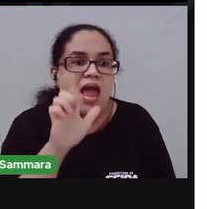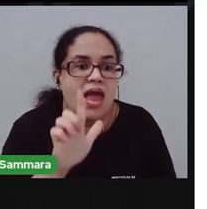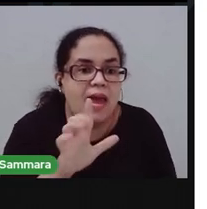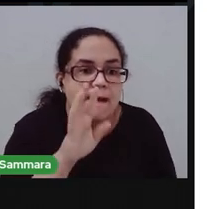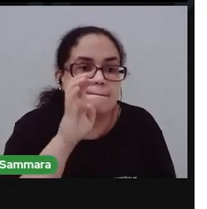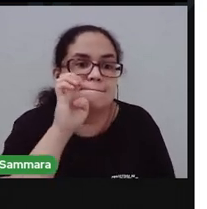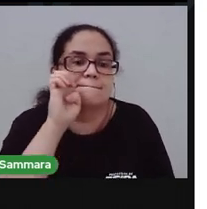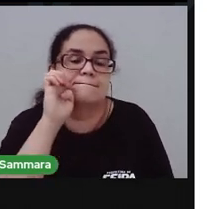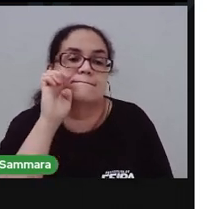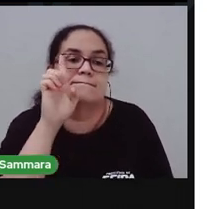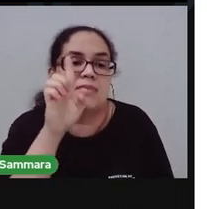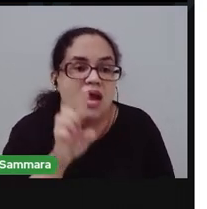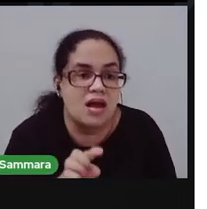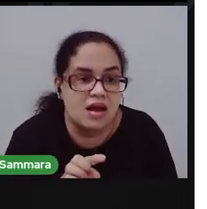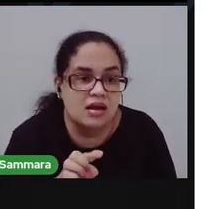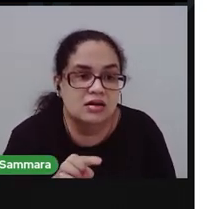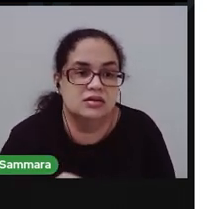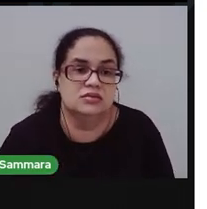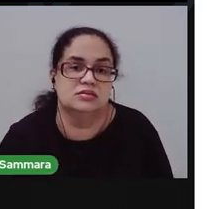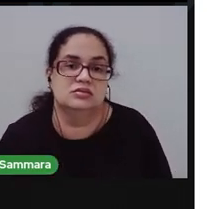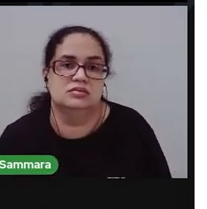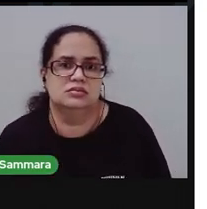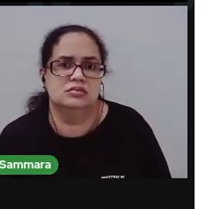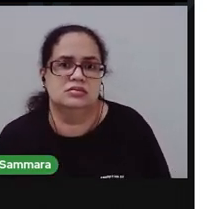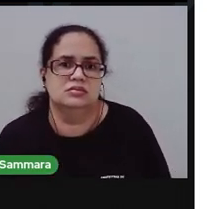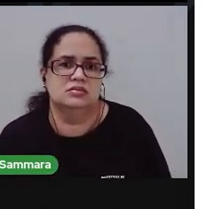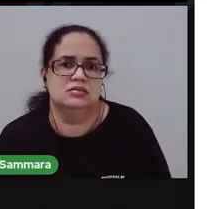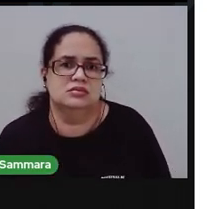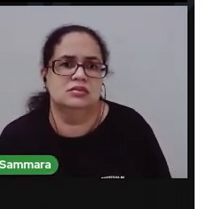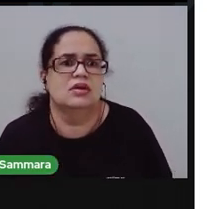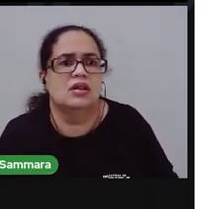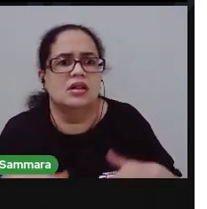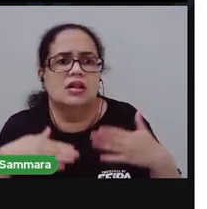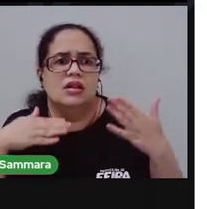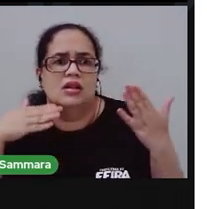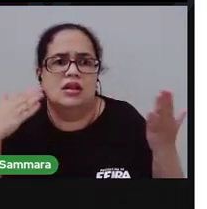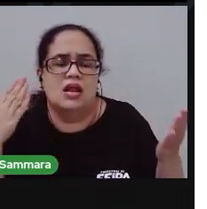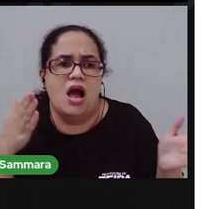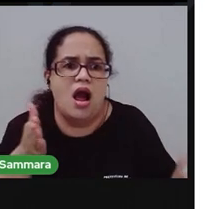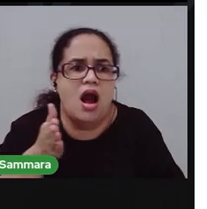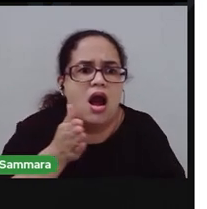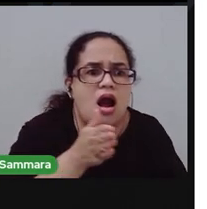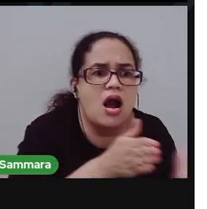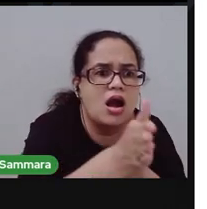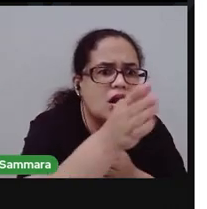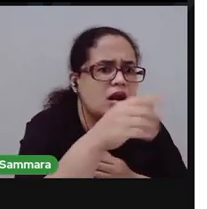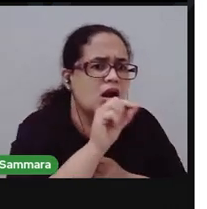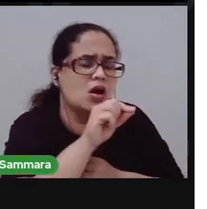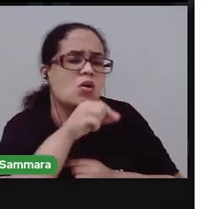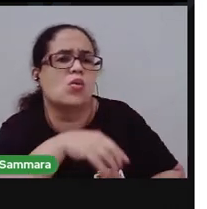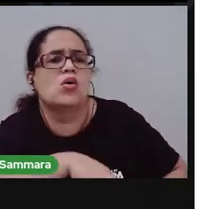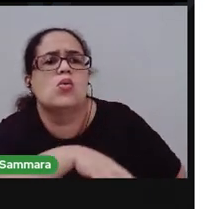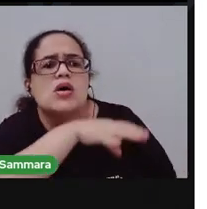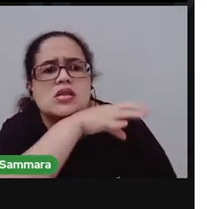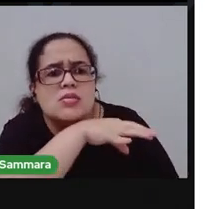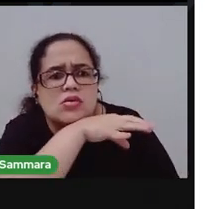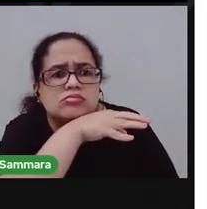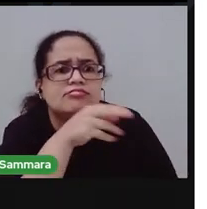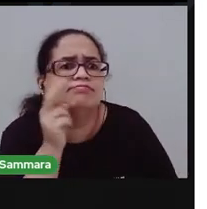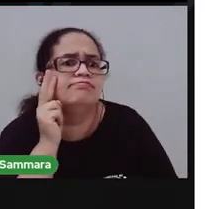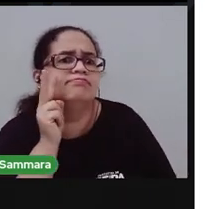Bê, bê. E aí ela saiu correndo pra ver que animal era esse.